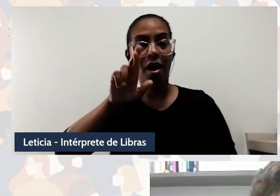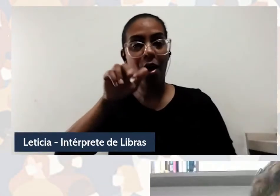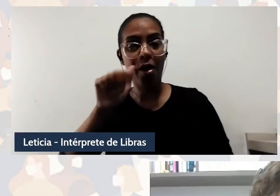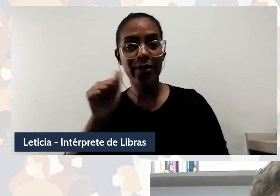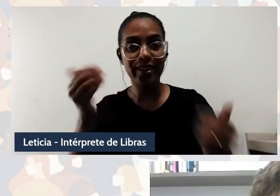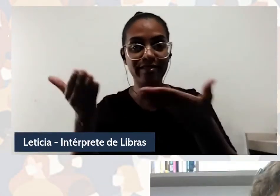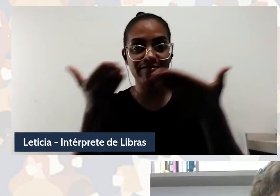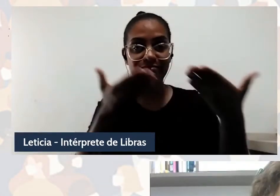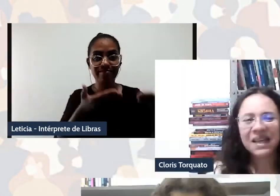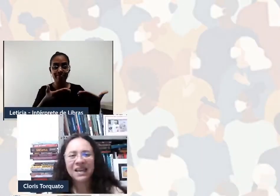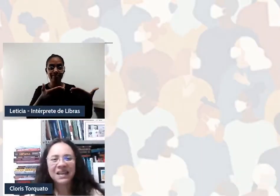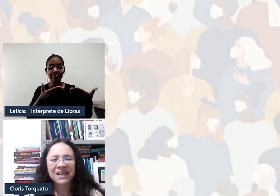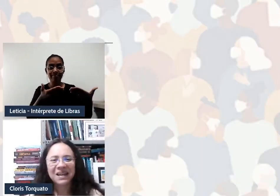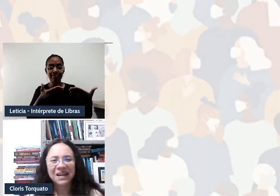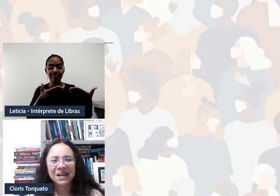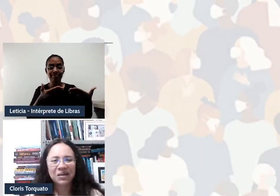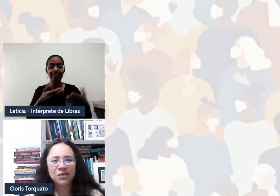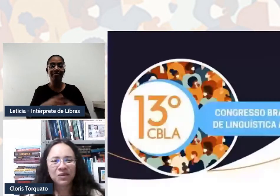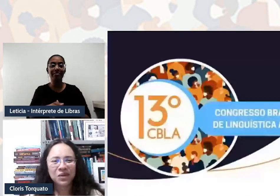Laura,